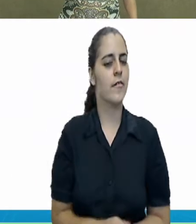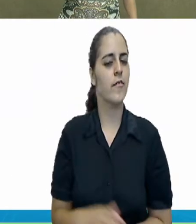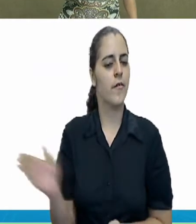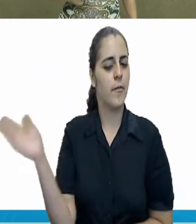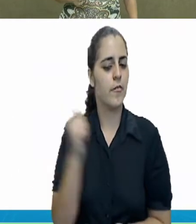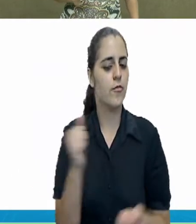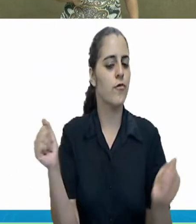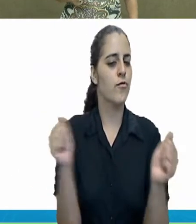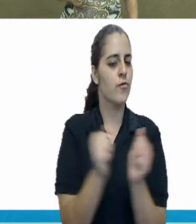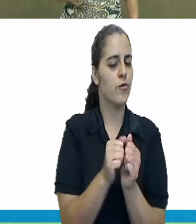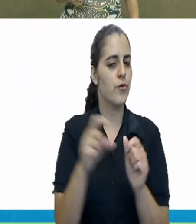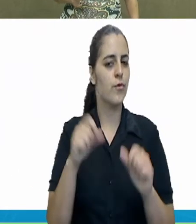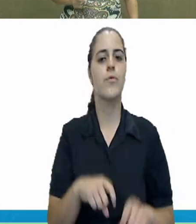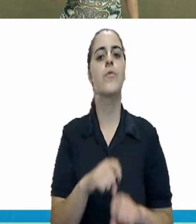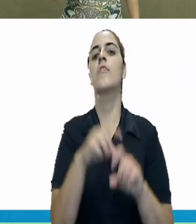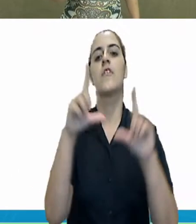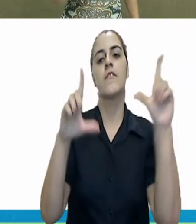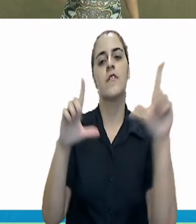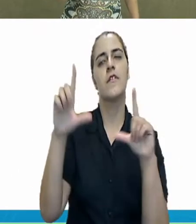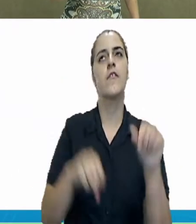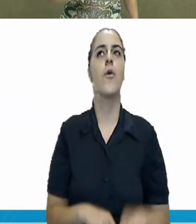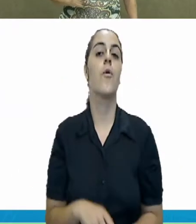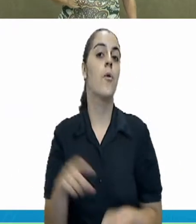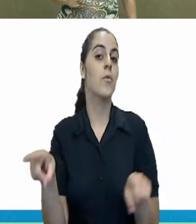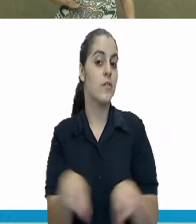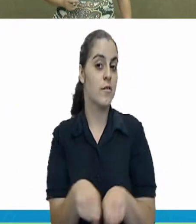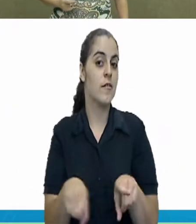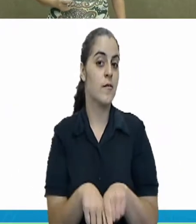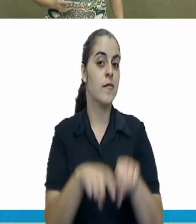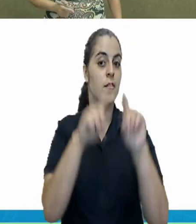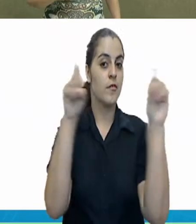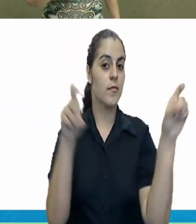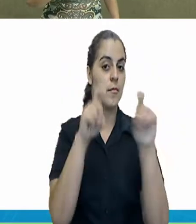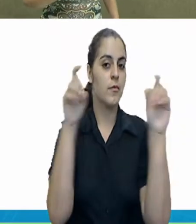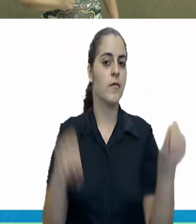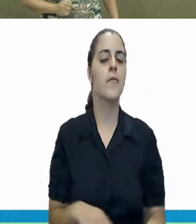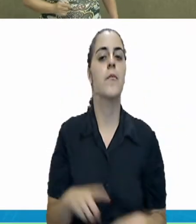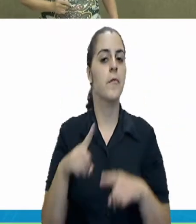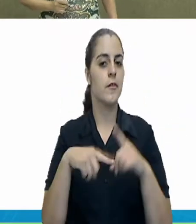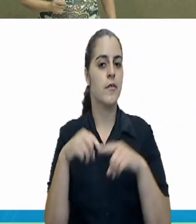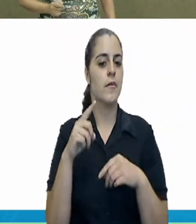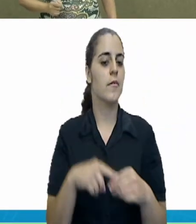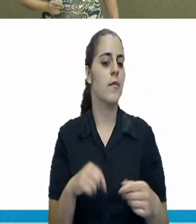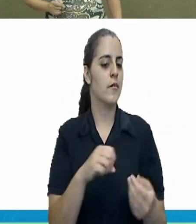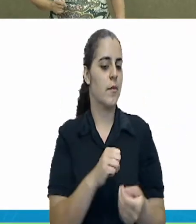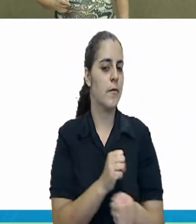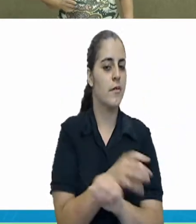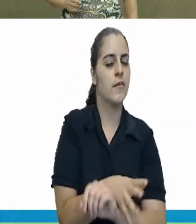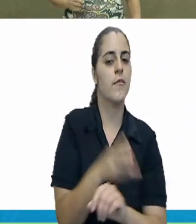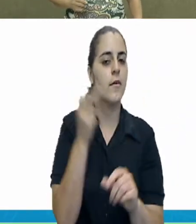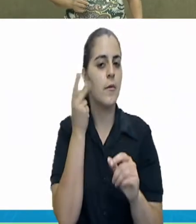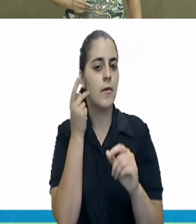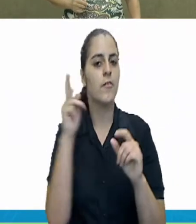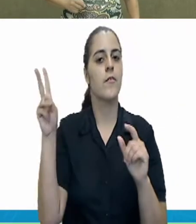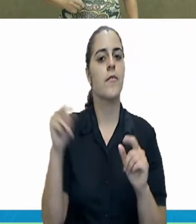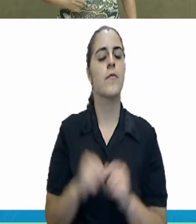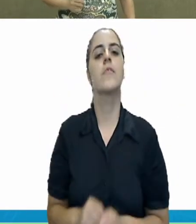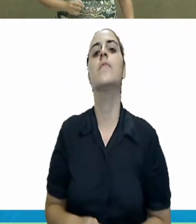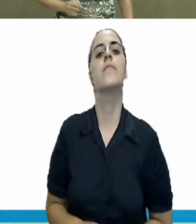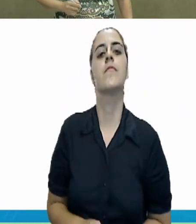através do seu monitor da TV ou então através do seu material que foi disponibilizado na plataforma.